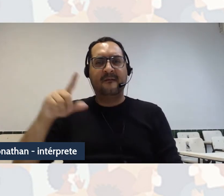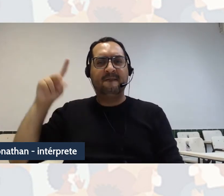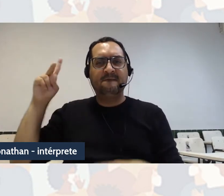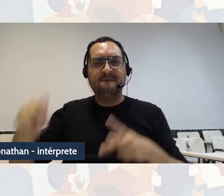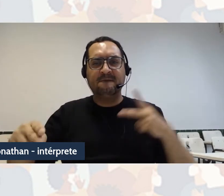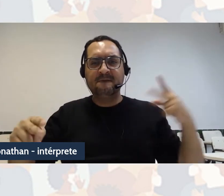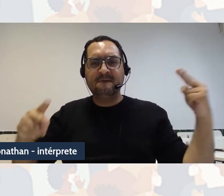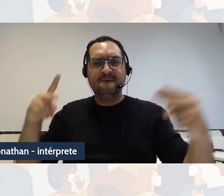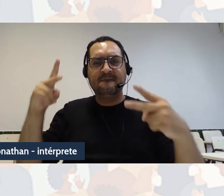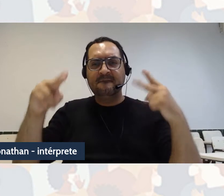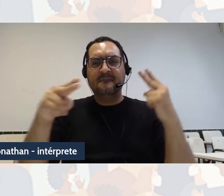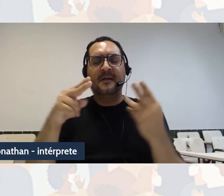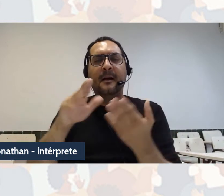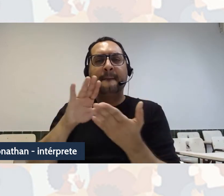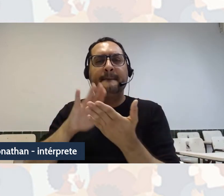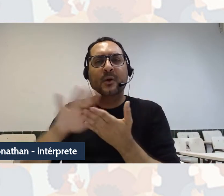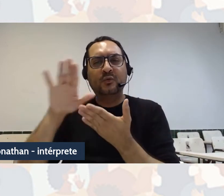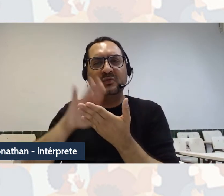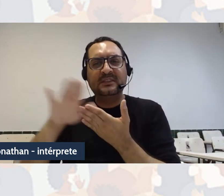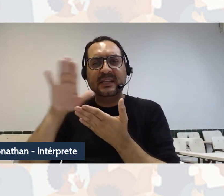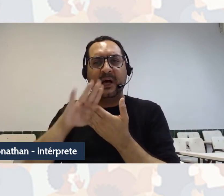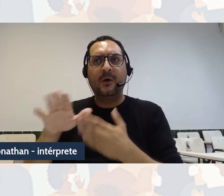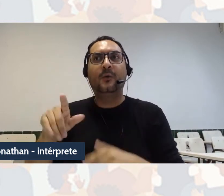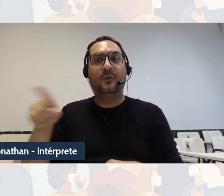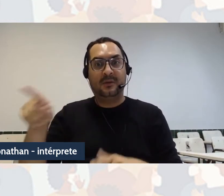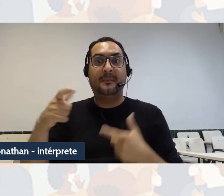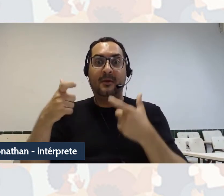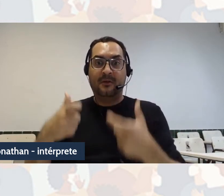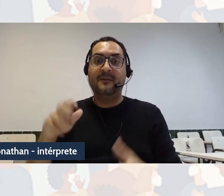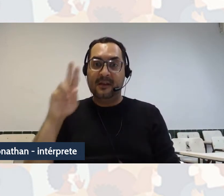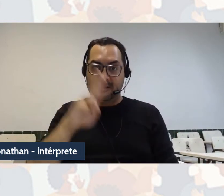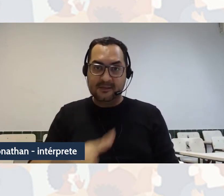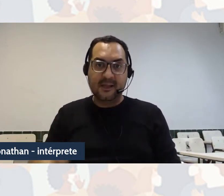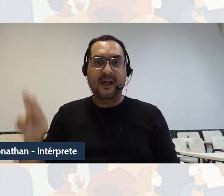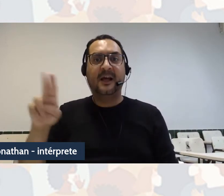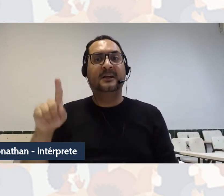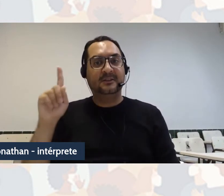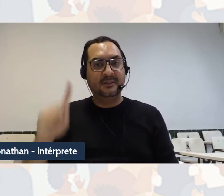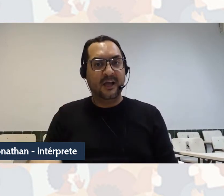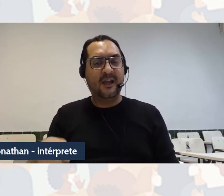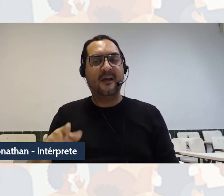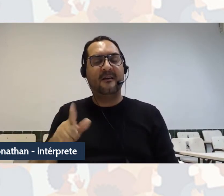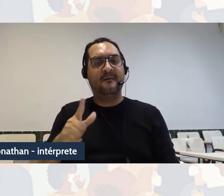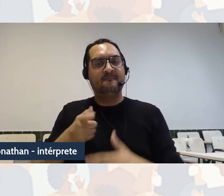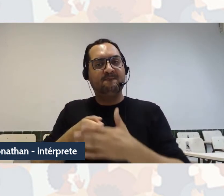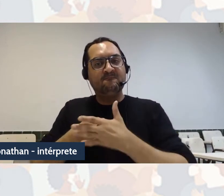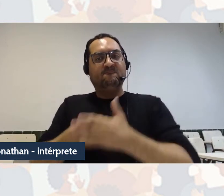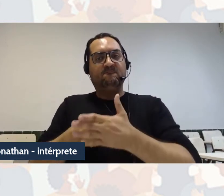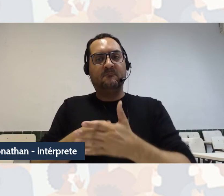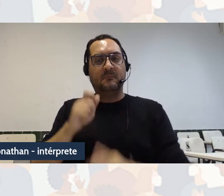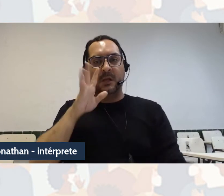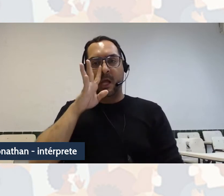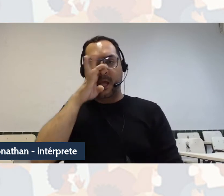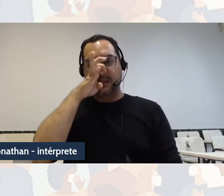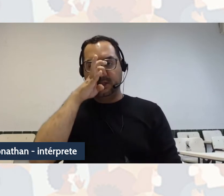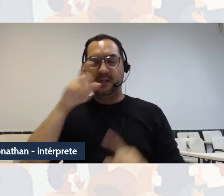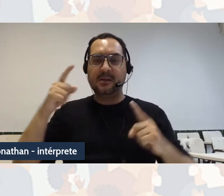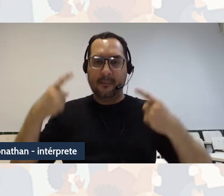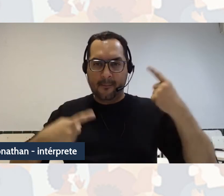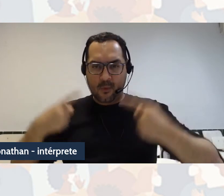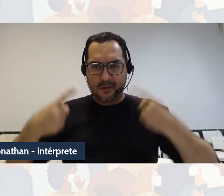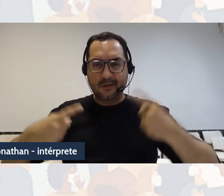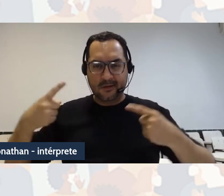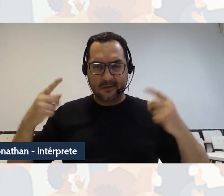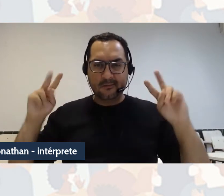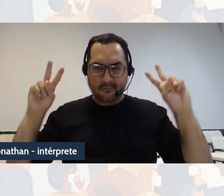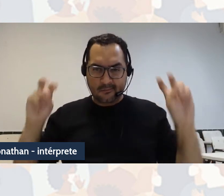conhecimento, tem sido foco também de resistência, sobretudo, às questões políticas, ao mundo político, não tem